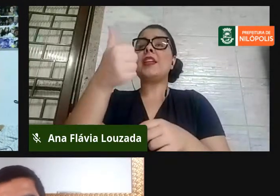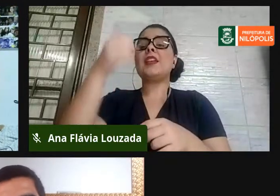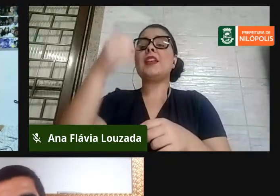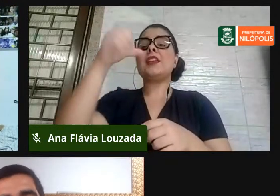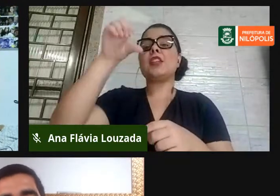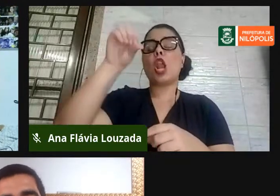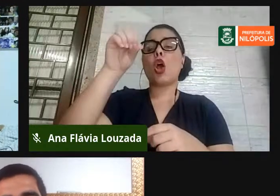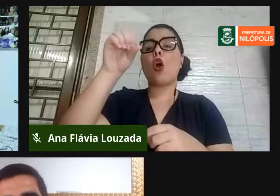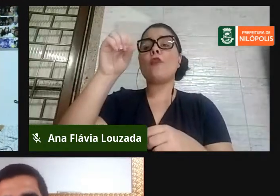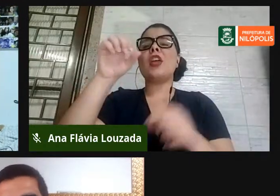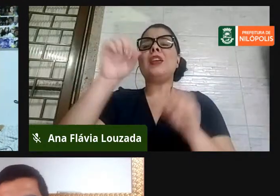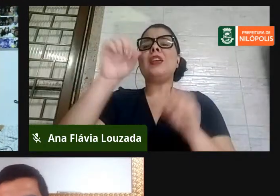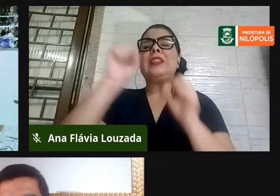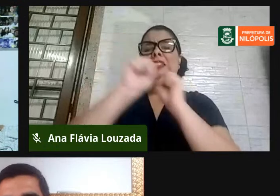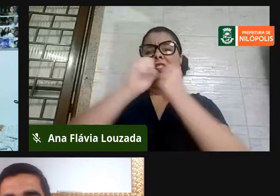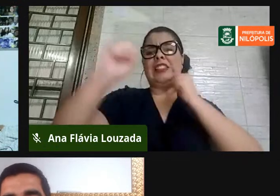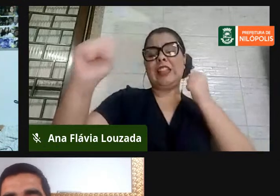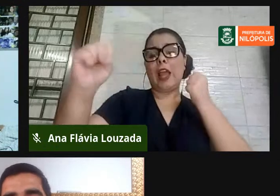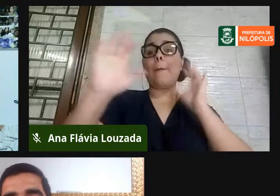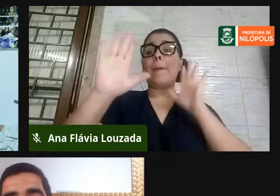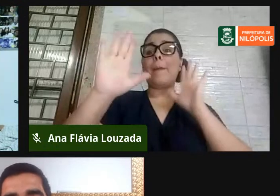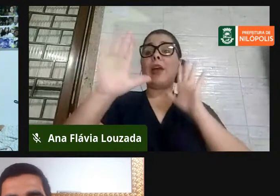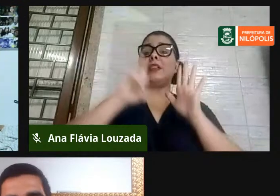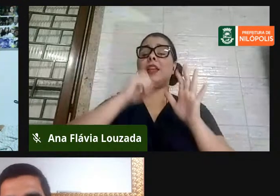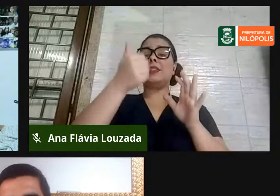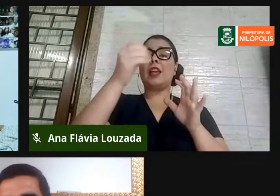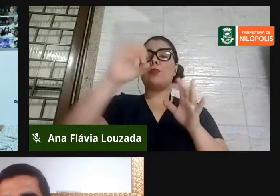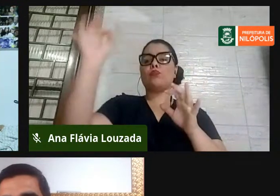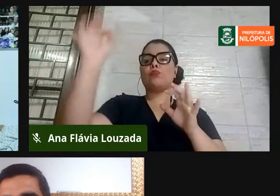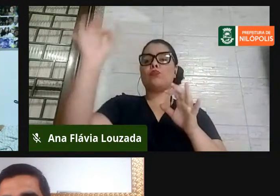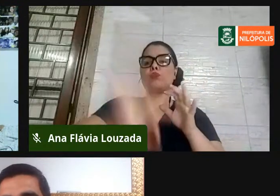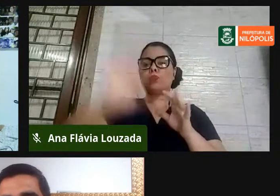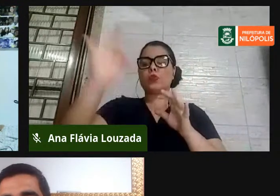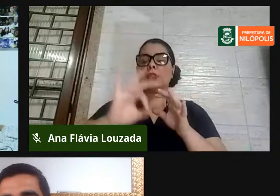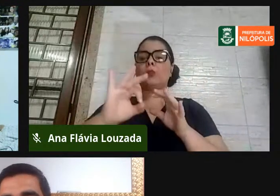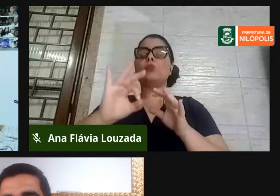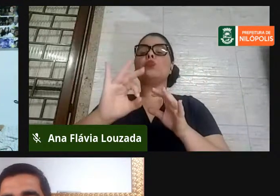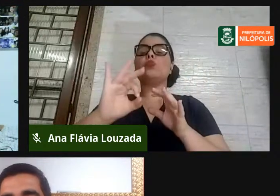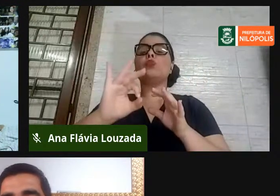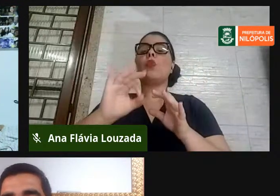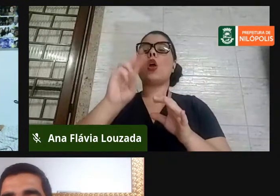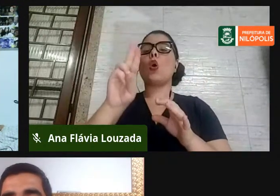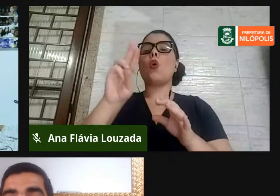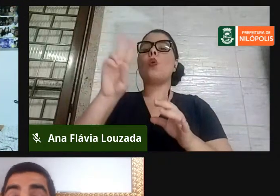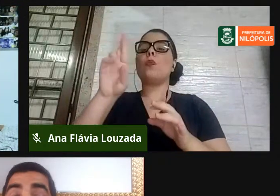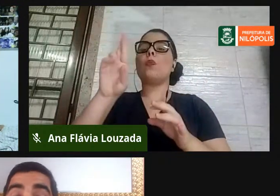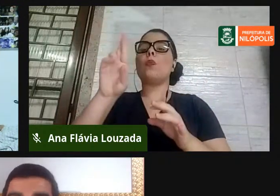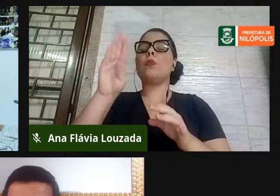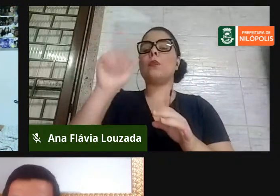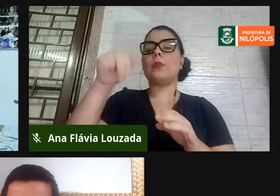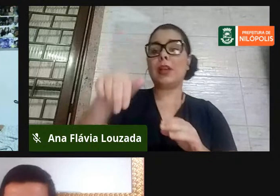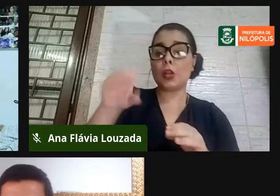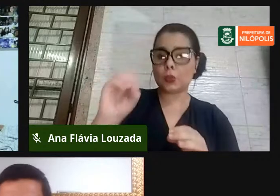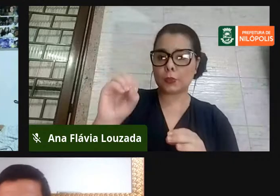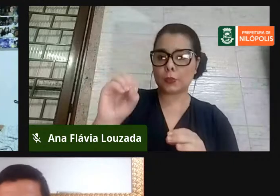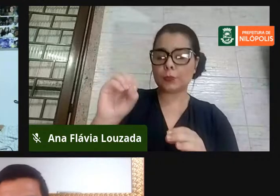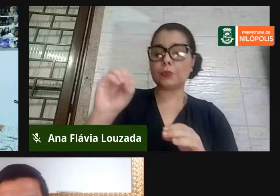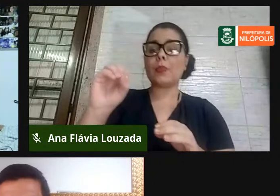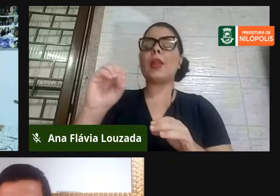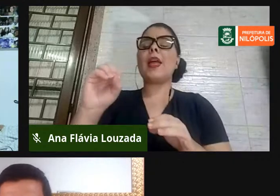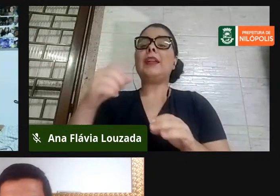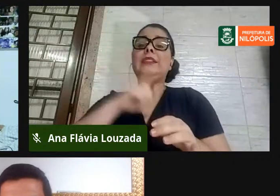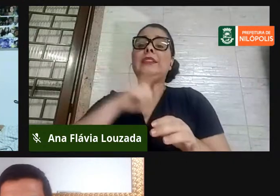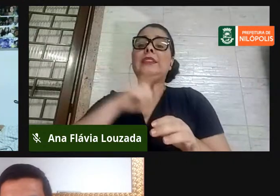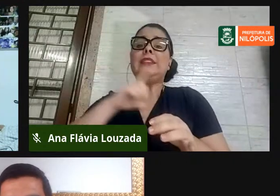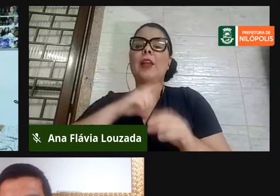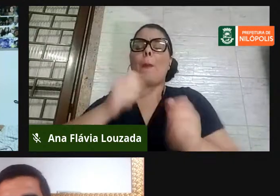100% da sua taxa de urbanização. Atualmente, Nilópolis, ele possui o IDH, ele possui o melhor IDH da Baixada